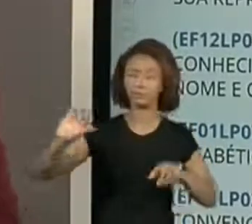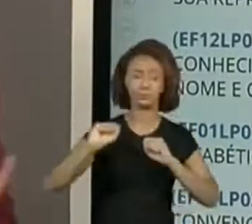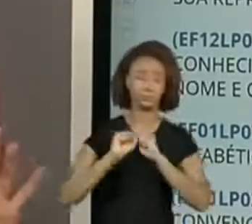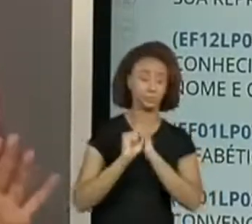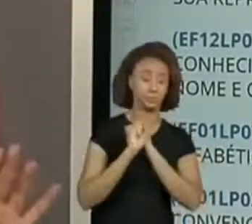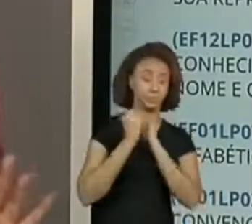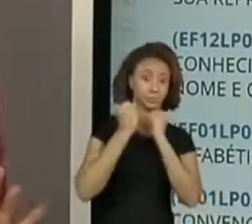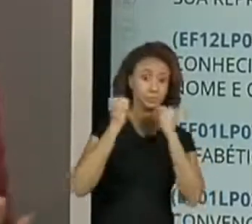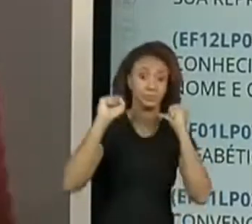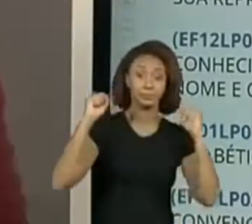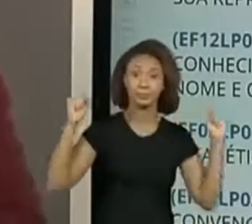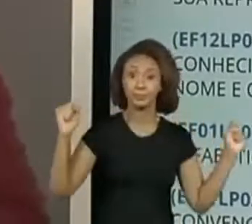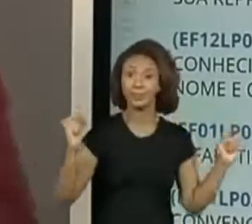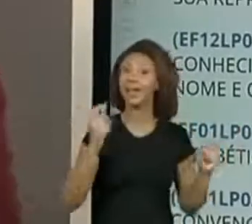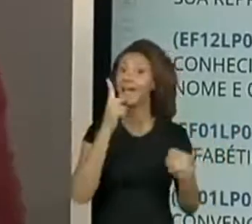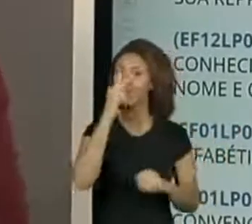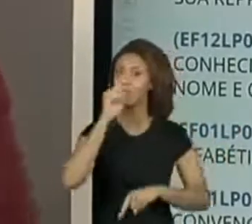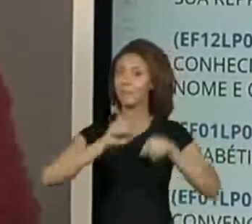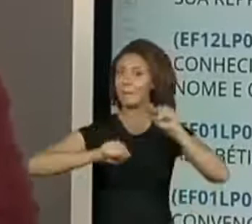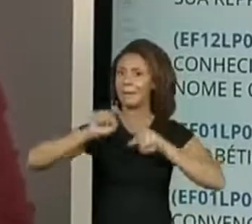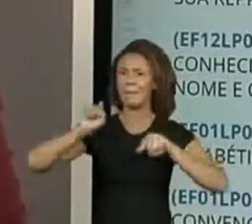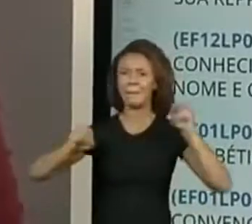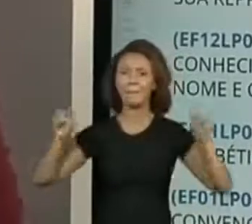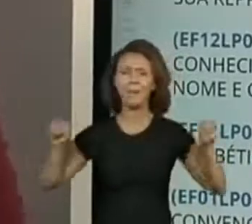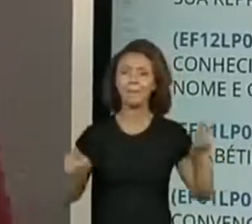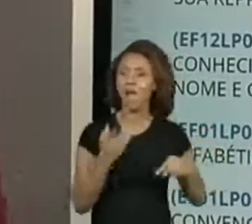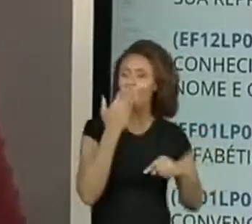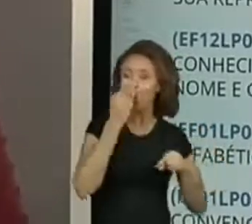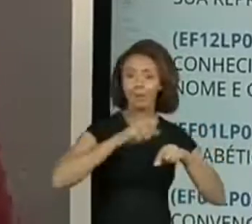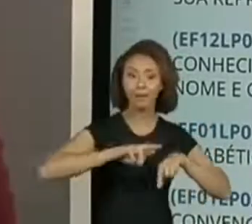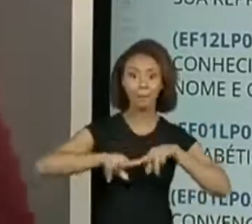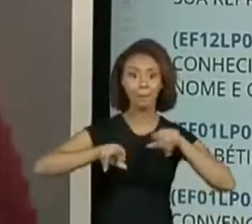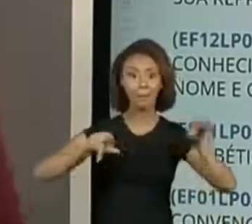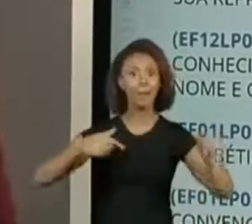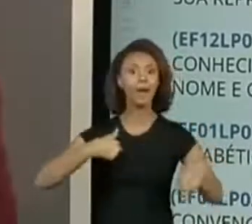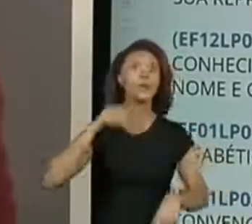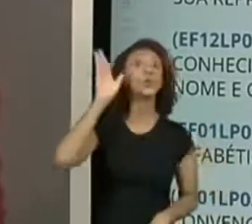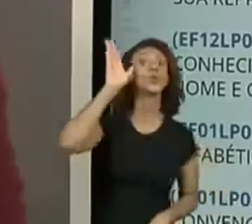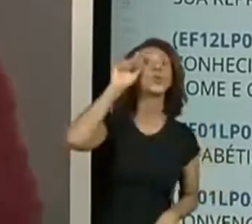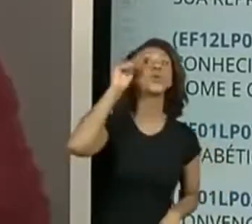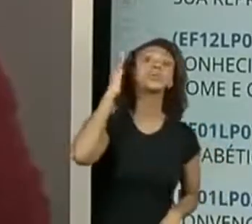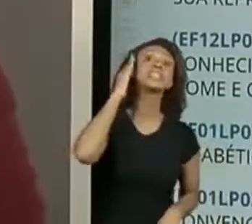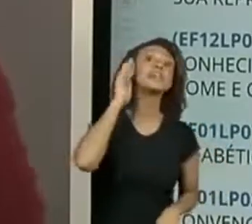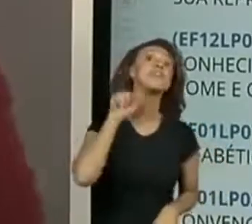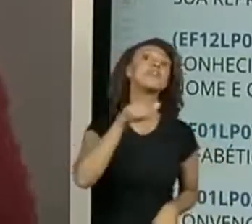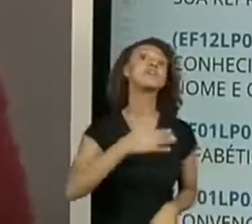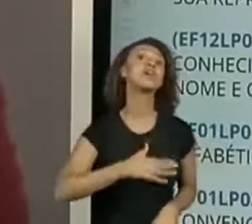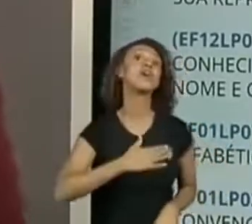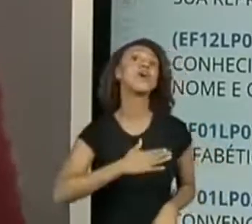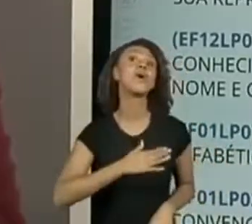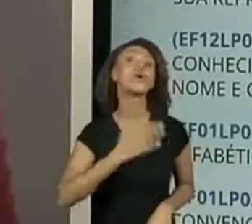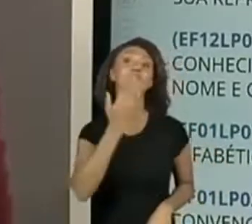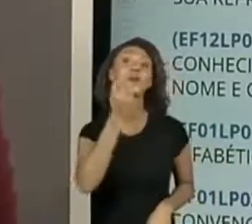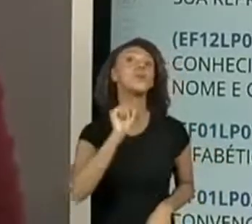Deve ter comidas assim, típicas de alguma região. E eu gostaria muito de saber qual é a sua comida preferida. Além